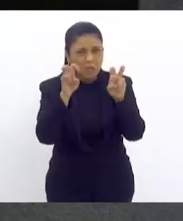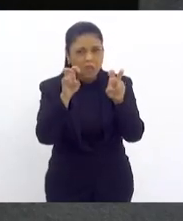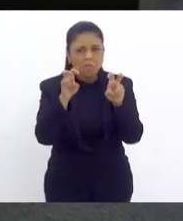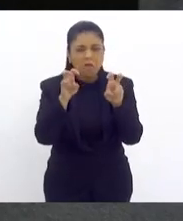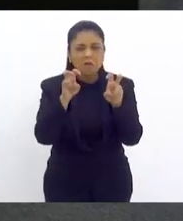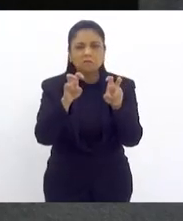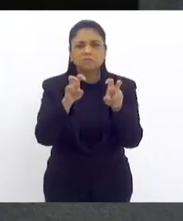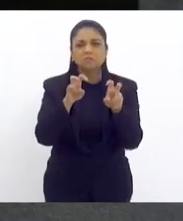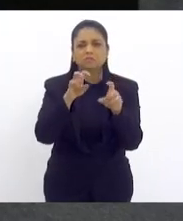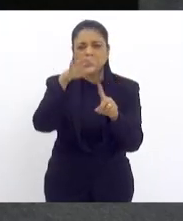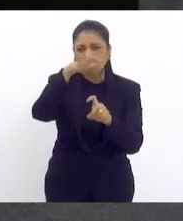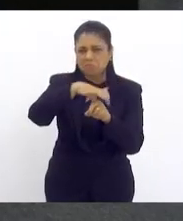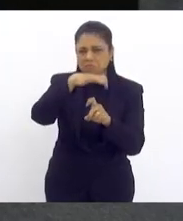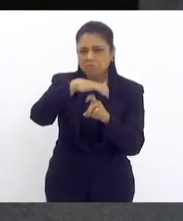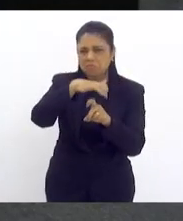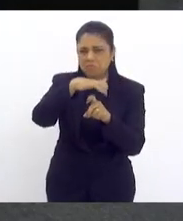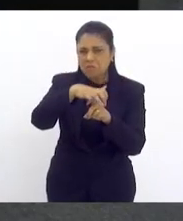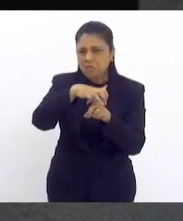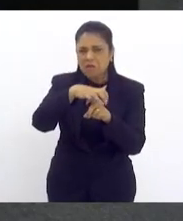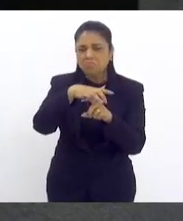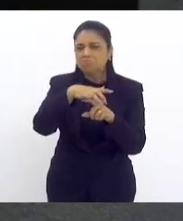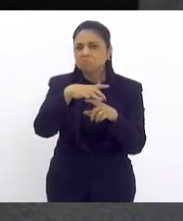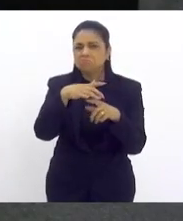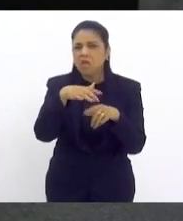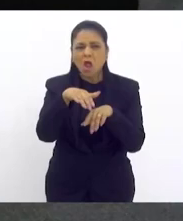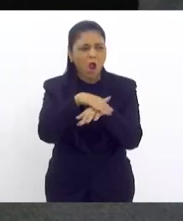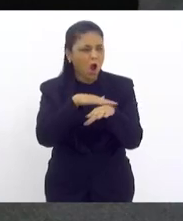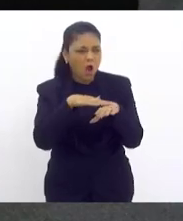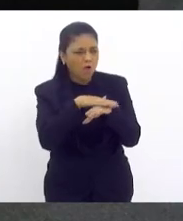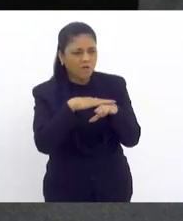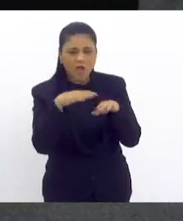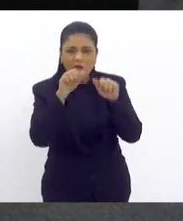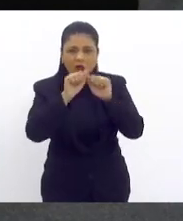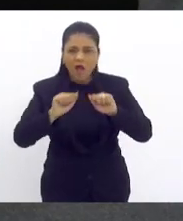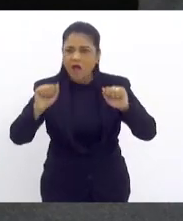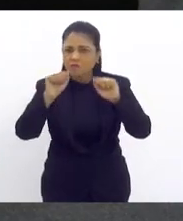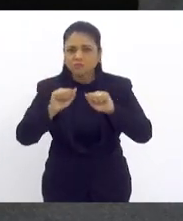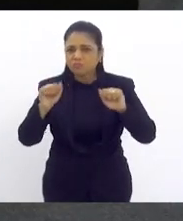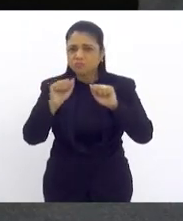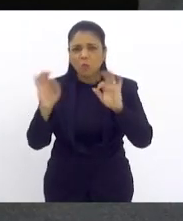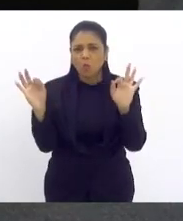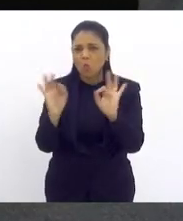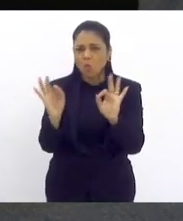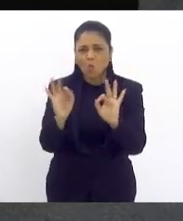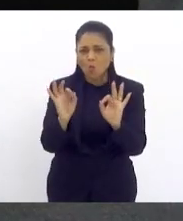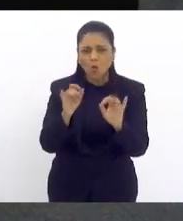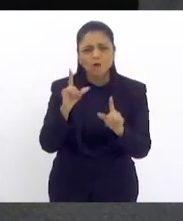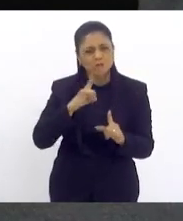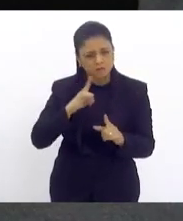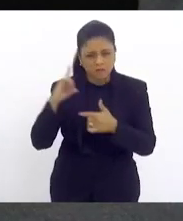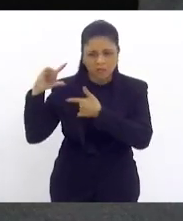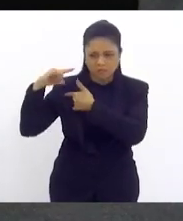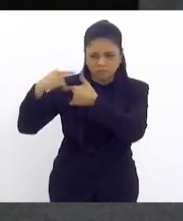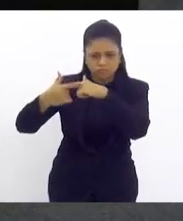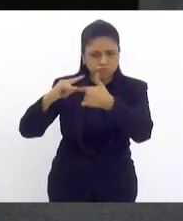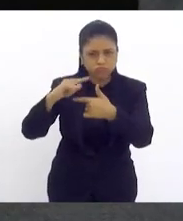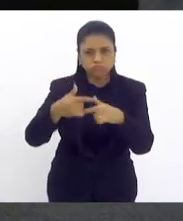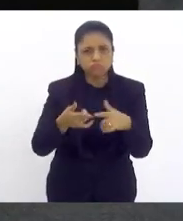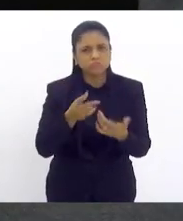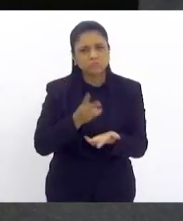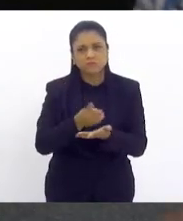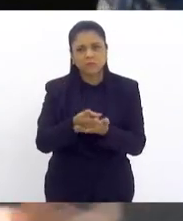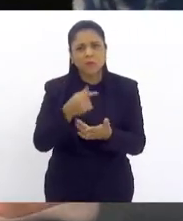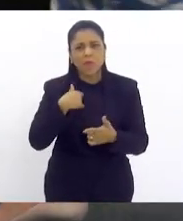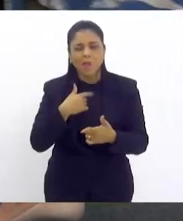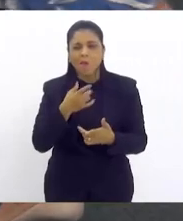terceirização da feira e nem conversa com a associação que existe na feira tradicionalmente. Até mesmo, como eu sou muito